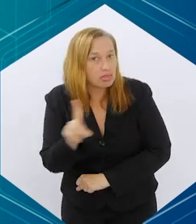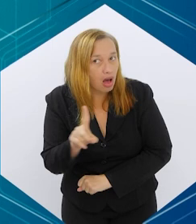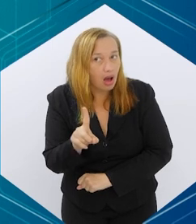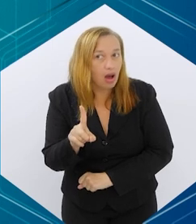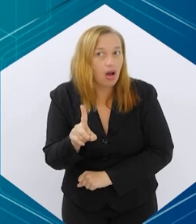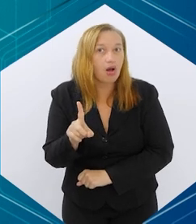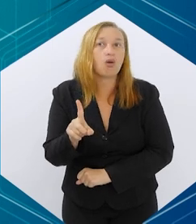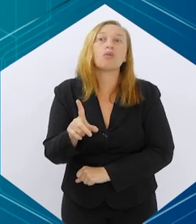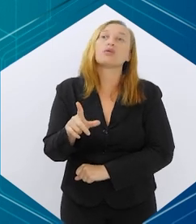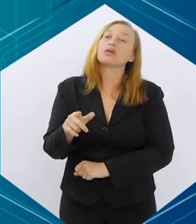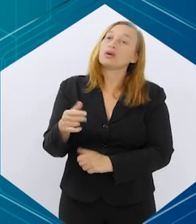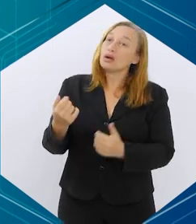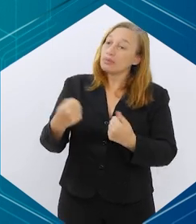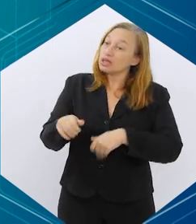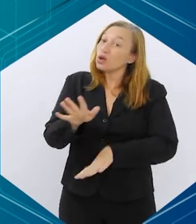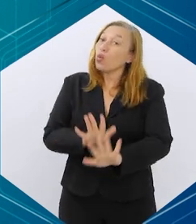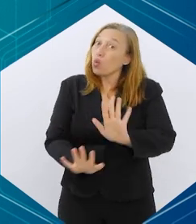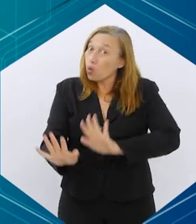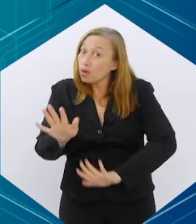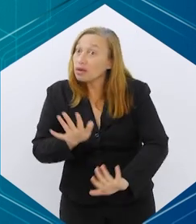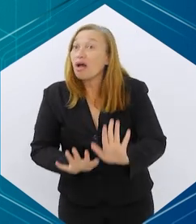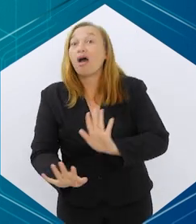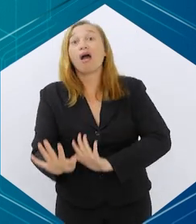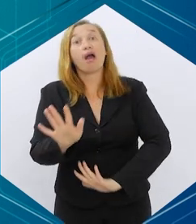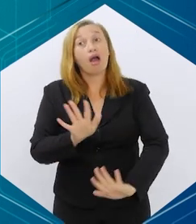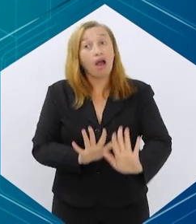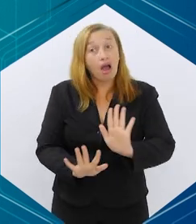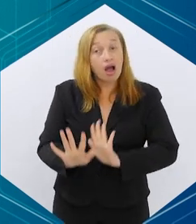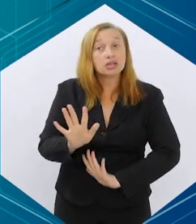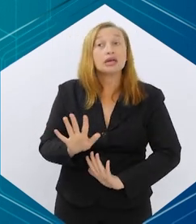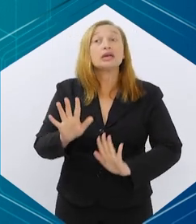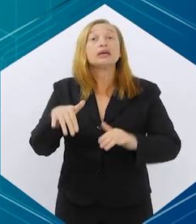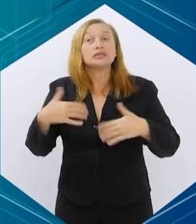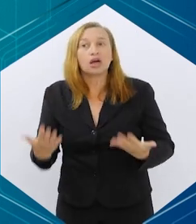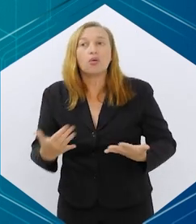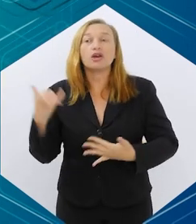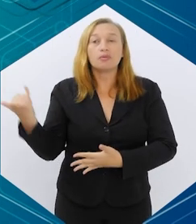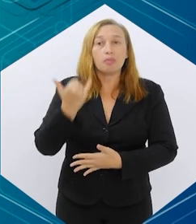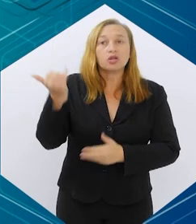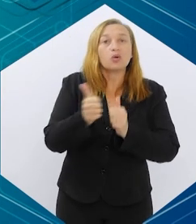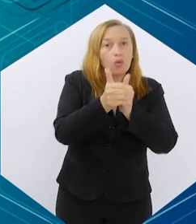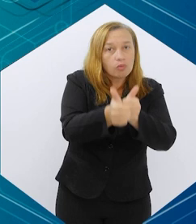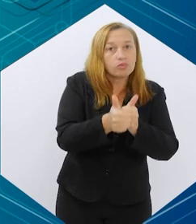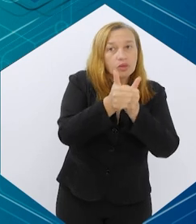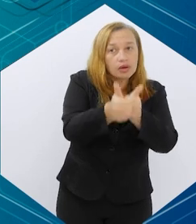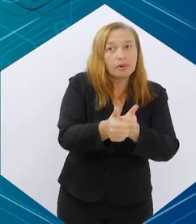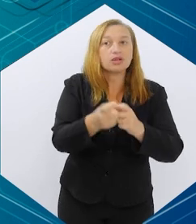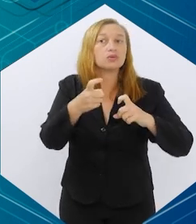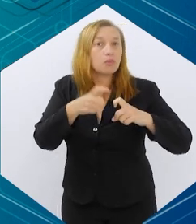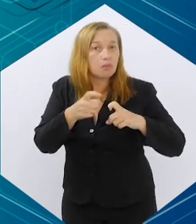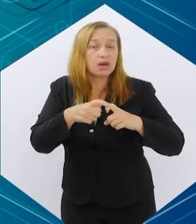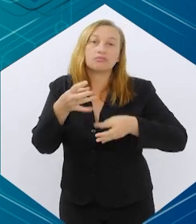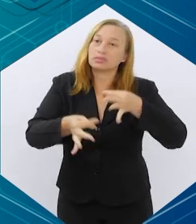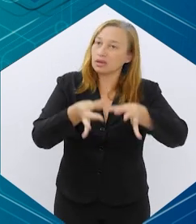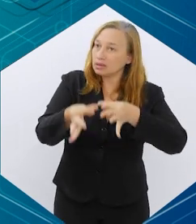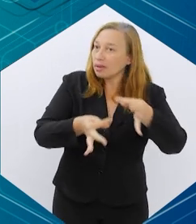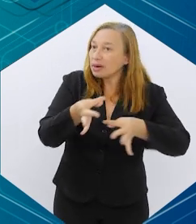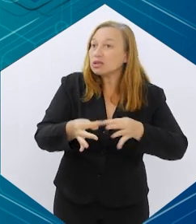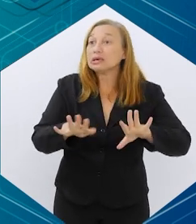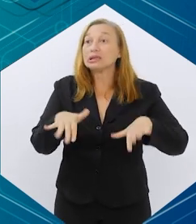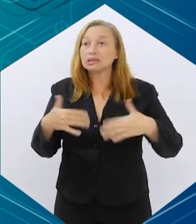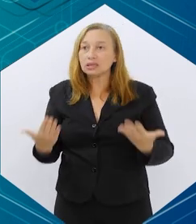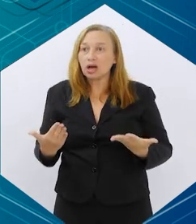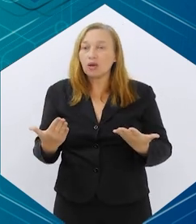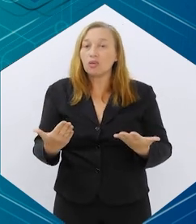né, existem contraindicações, a gente tem que tomar um cuidado. Então, daí a importância de ter acompanhamento médico para o tratamento.